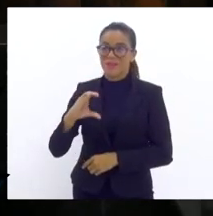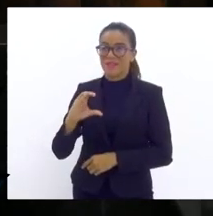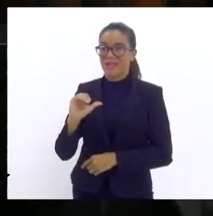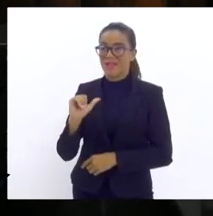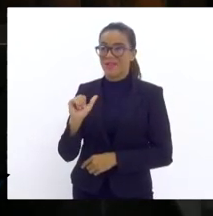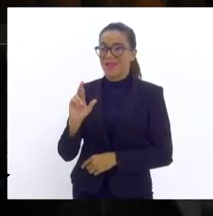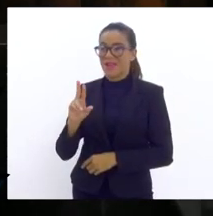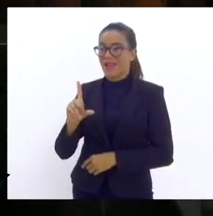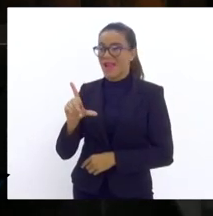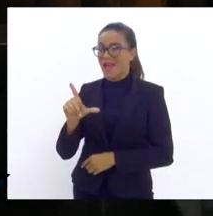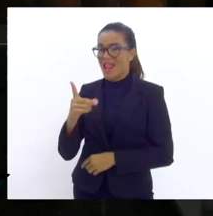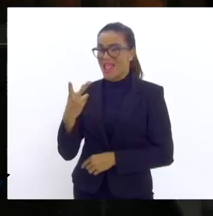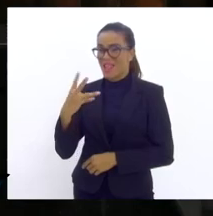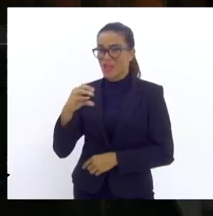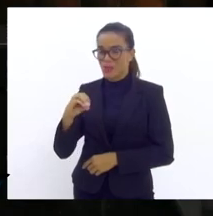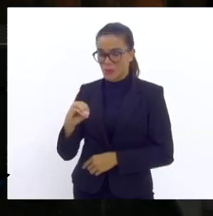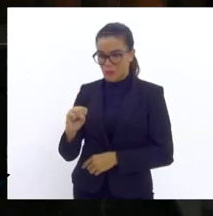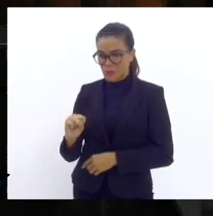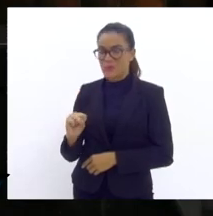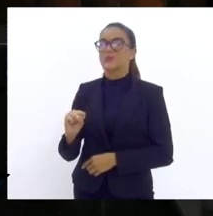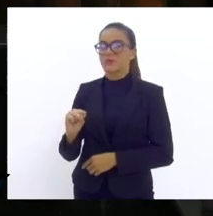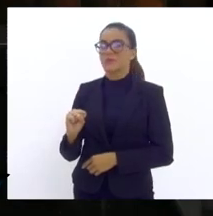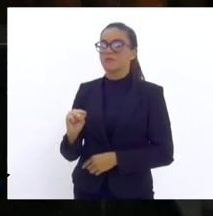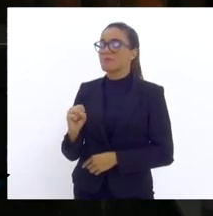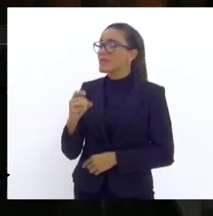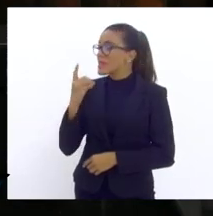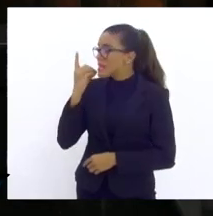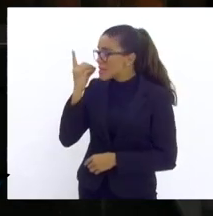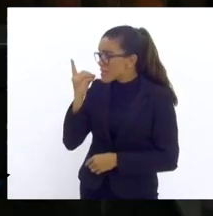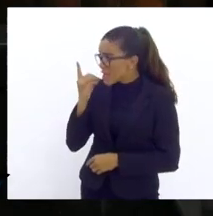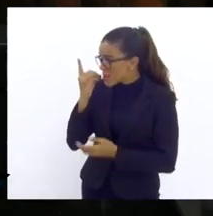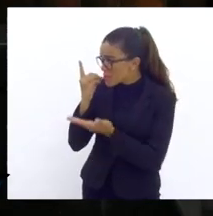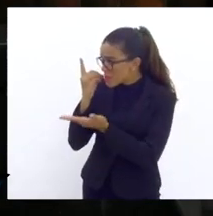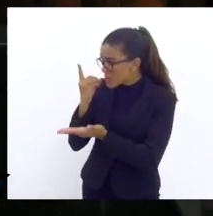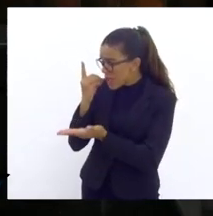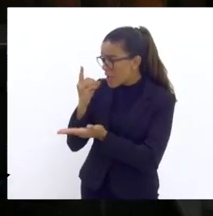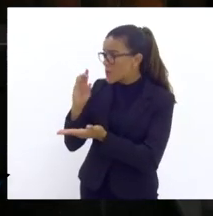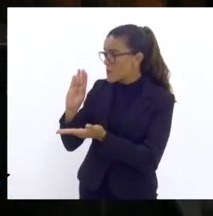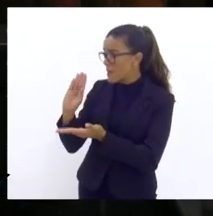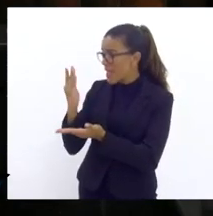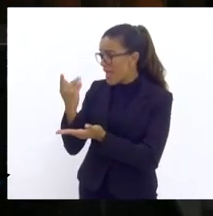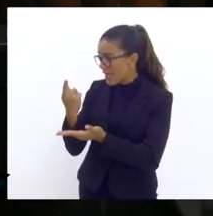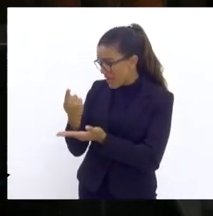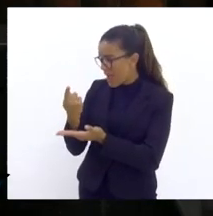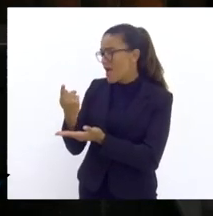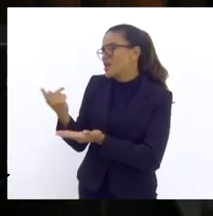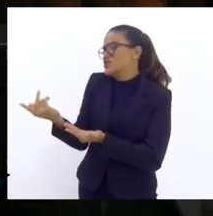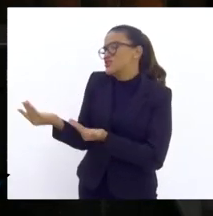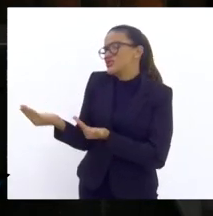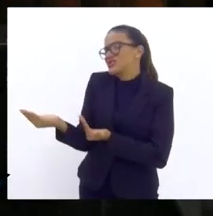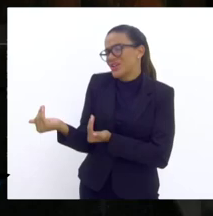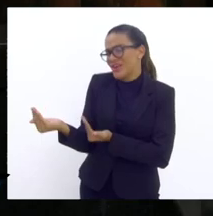comentários. O deputado Carlinhos, do BNH, é bastante jovem